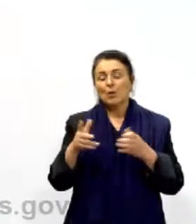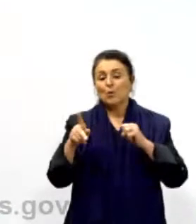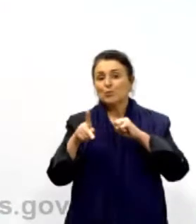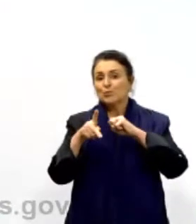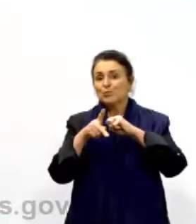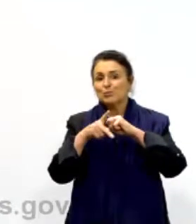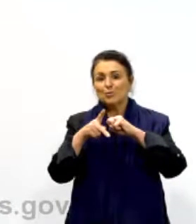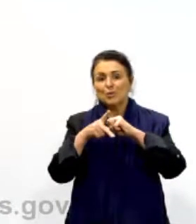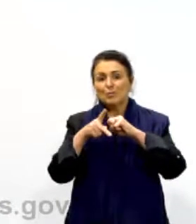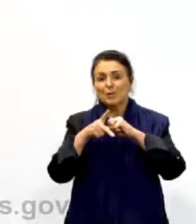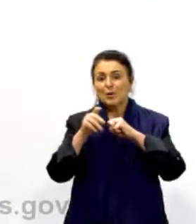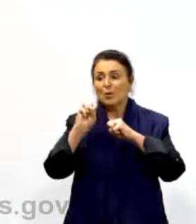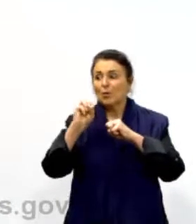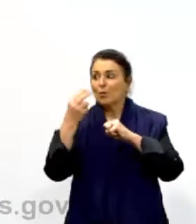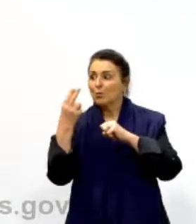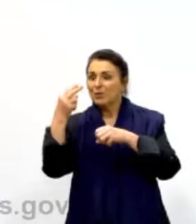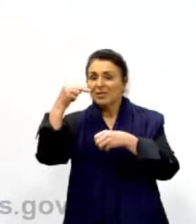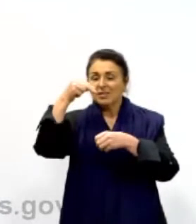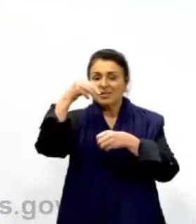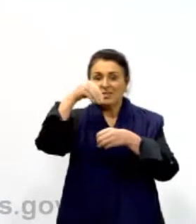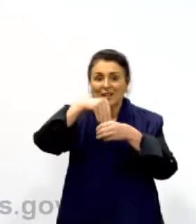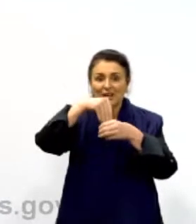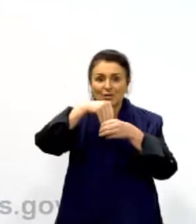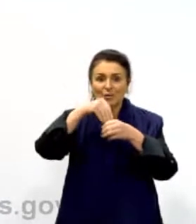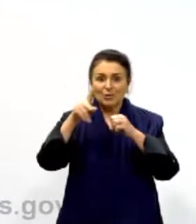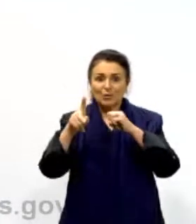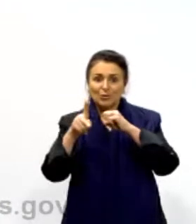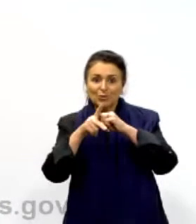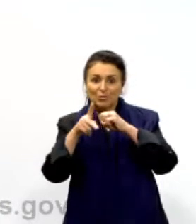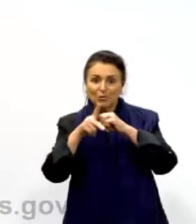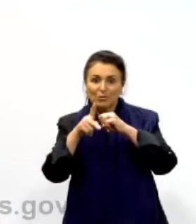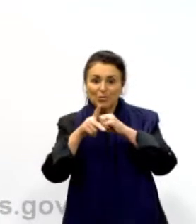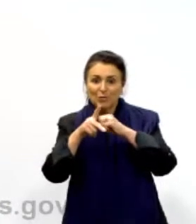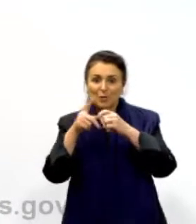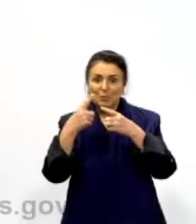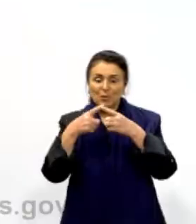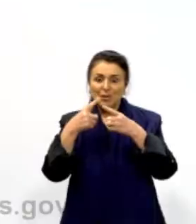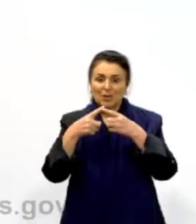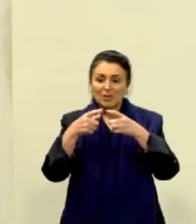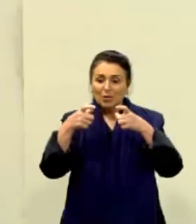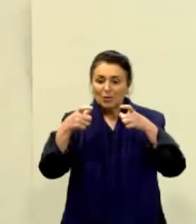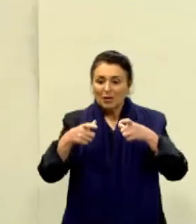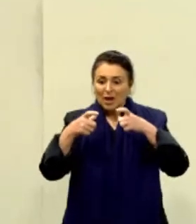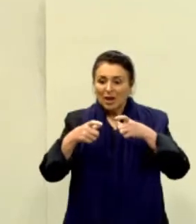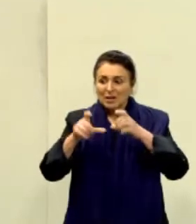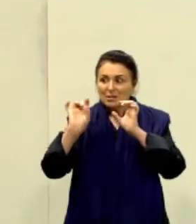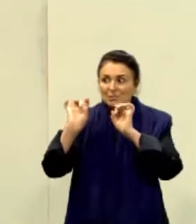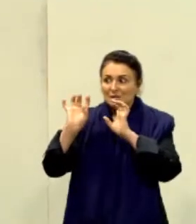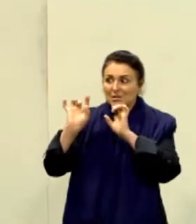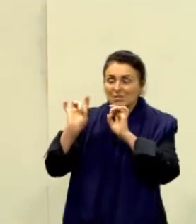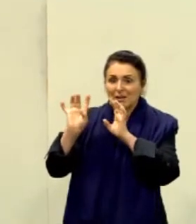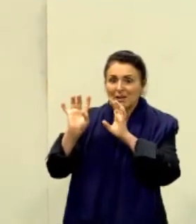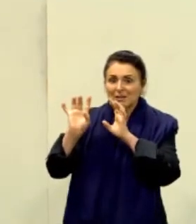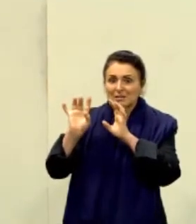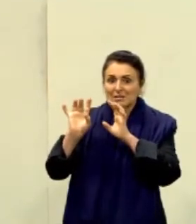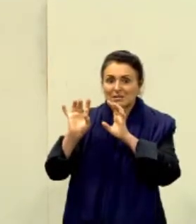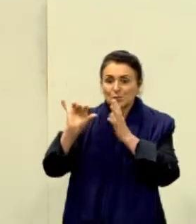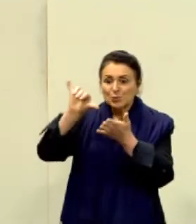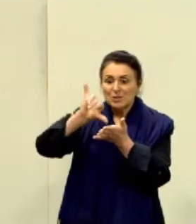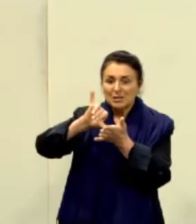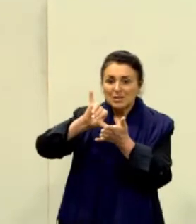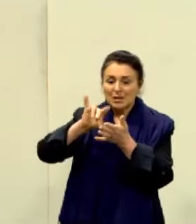shopping ou dentro do shopping mesmo, né? Que são áreas centrais. Eles vão privilegiar áreas